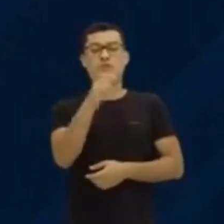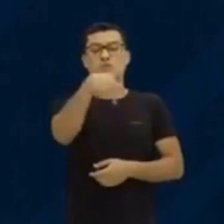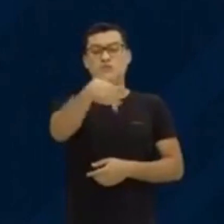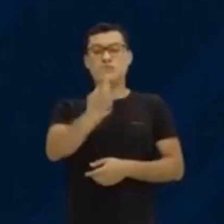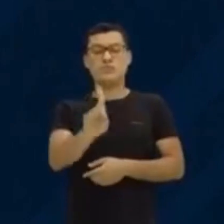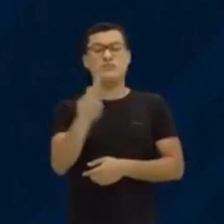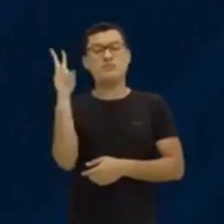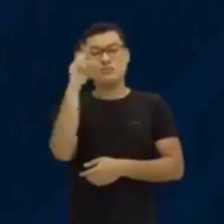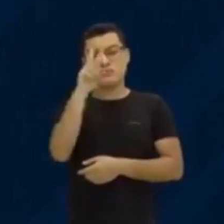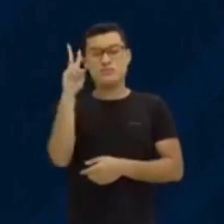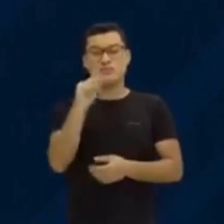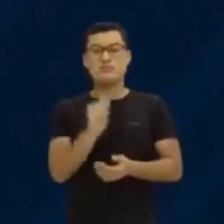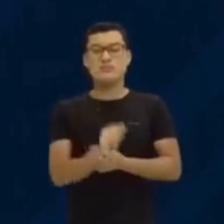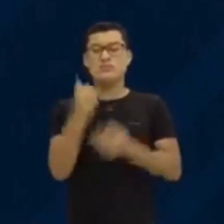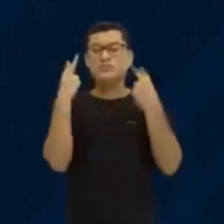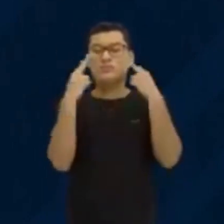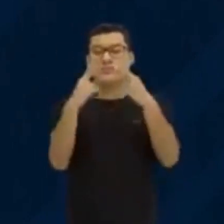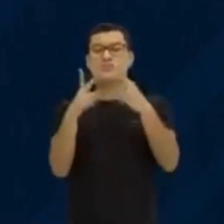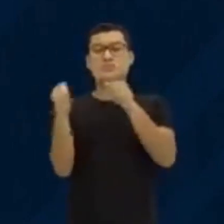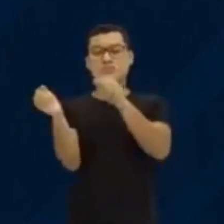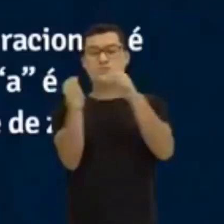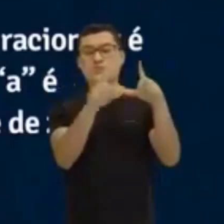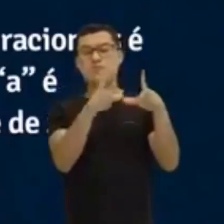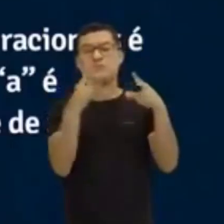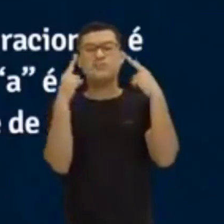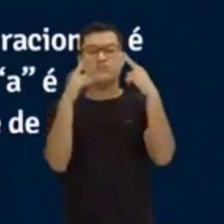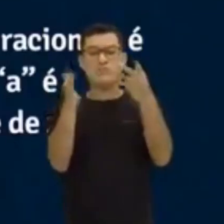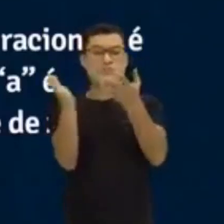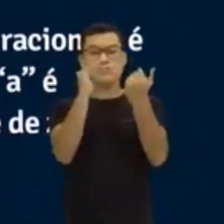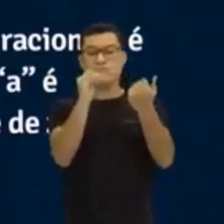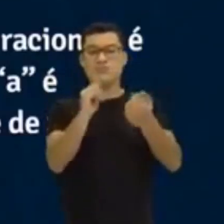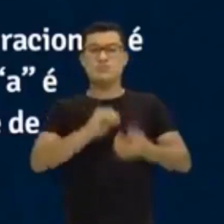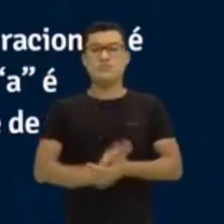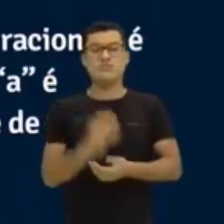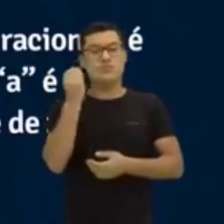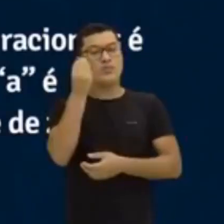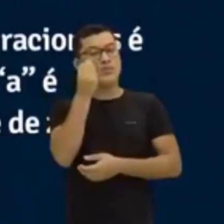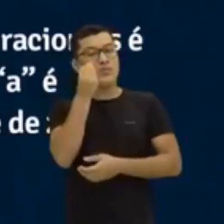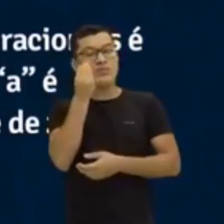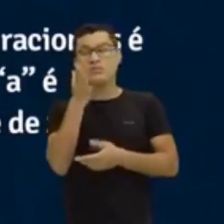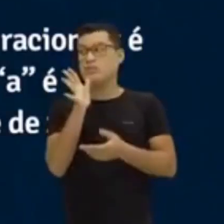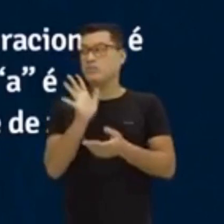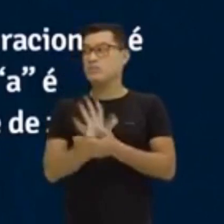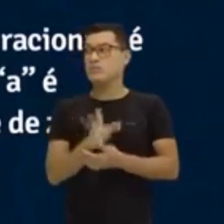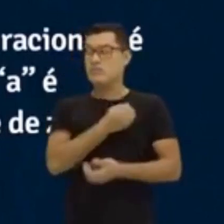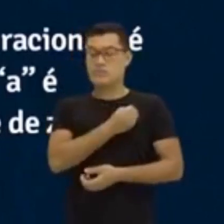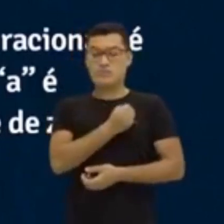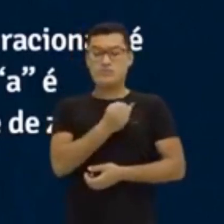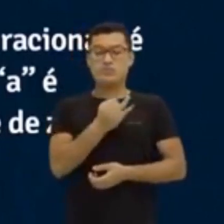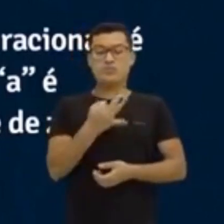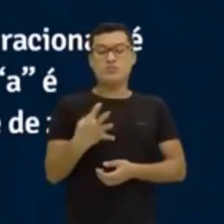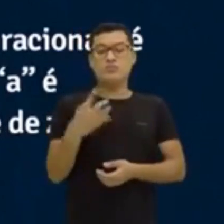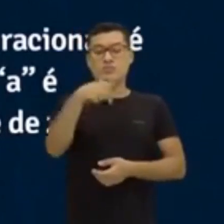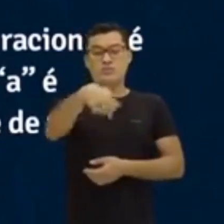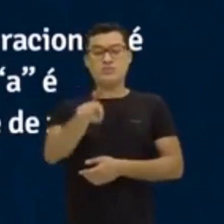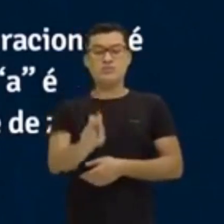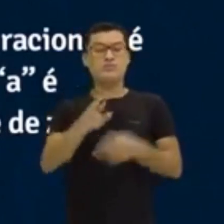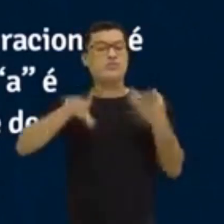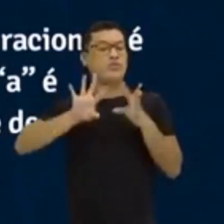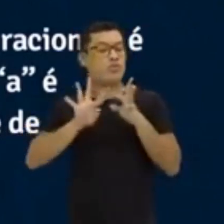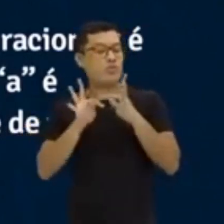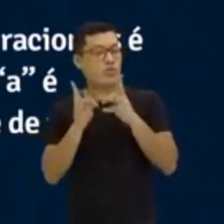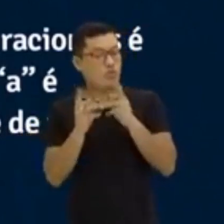relembrar isso aí, vamos dar uma olhada na cartela? Bora lá! Então, observa. Números racionais, pessoal, são todos os números